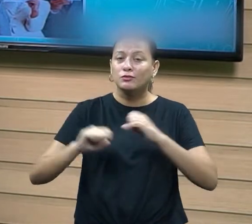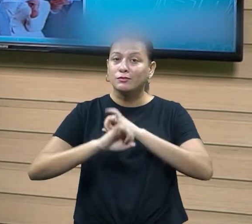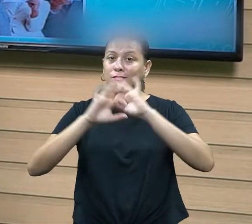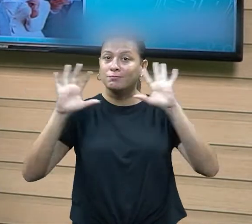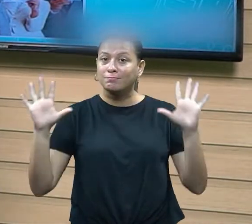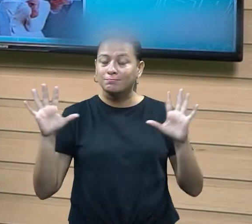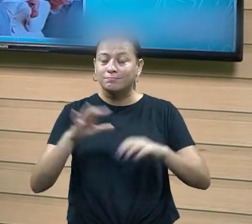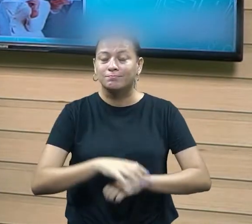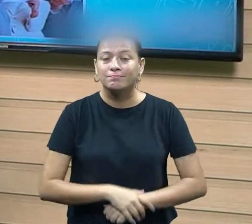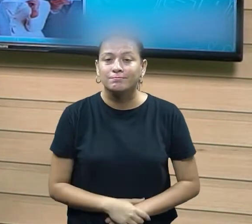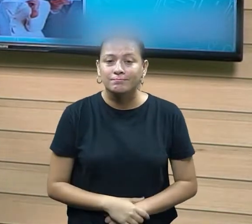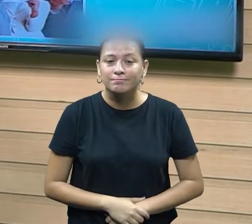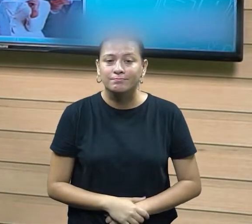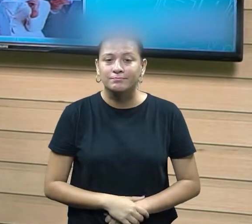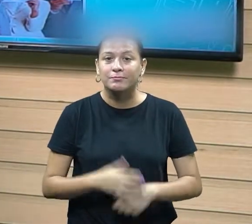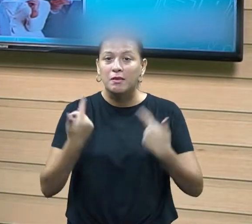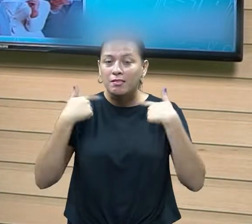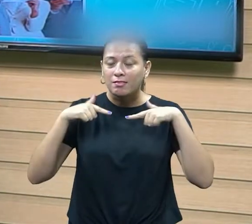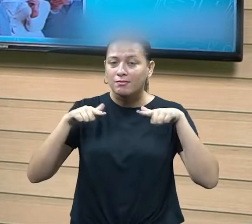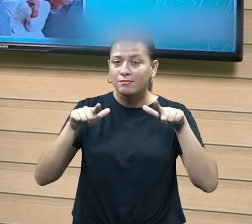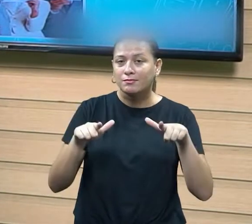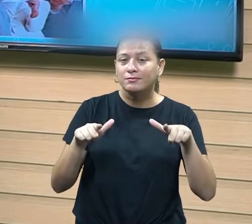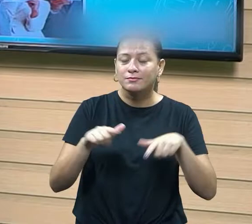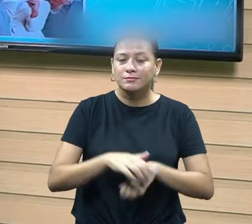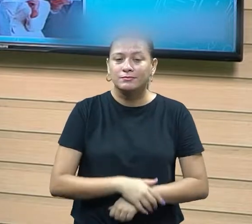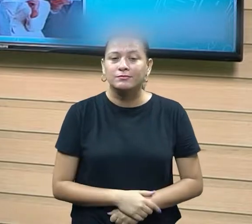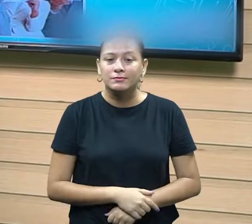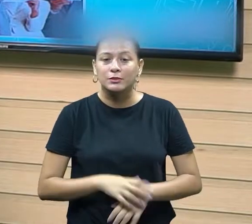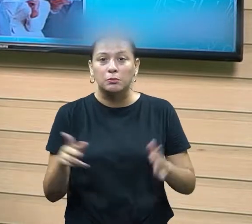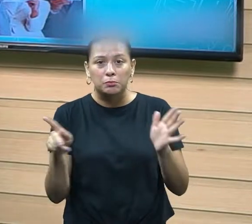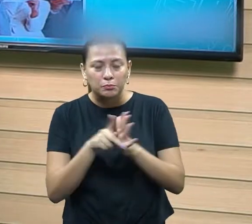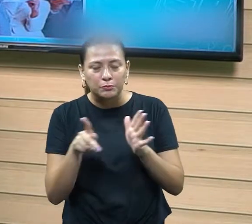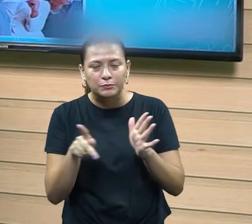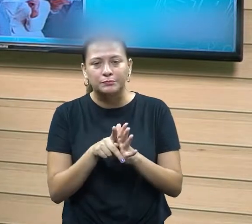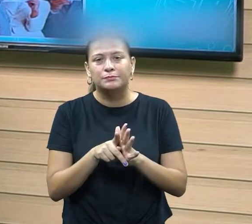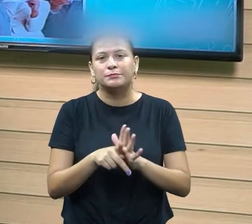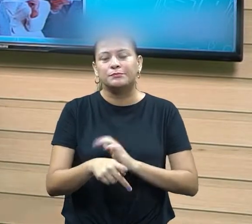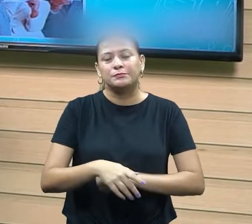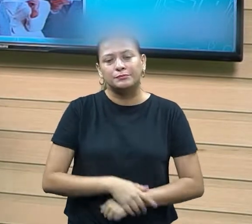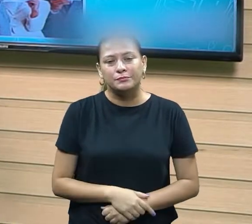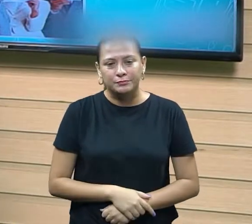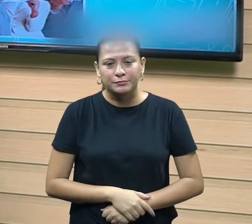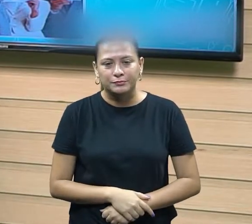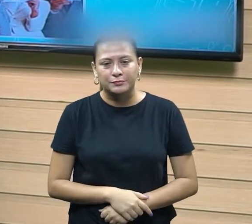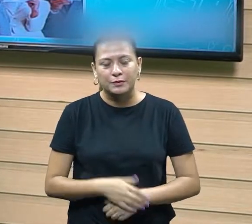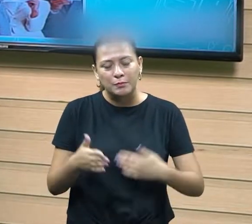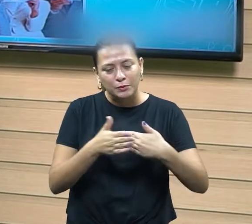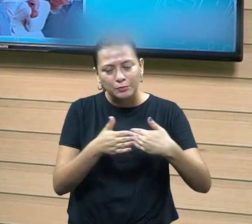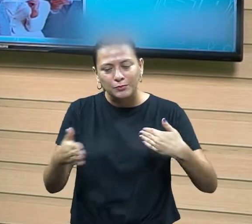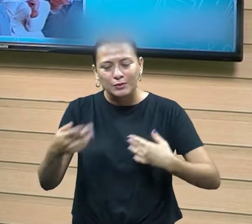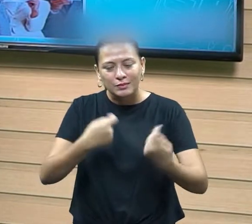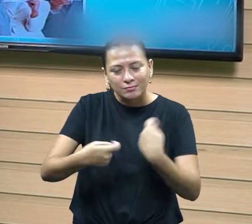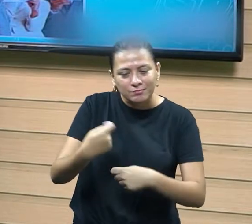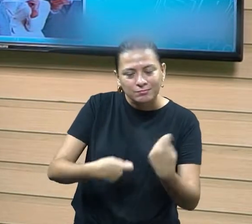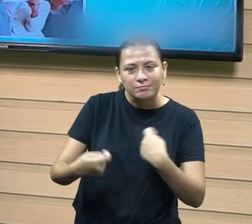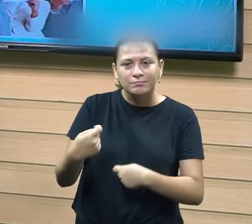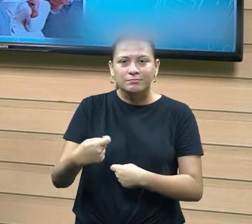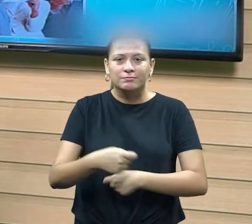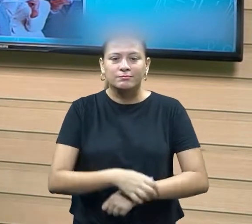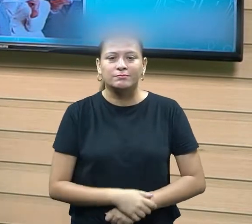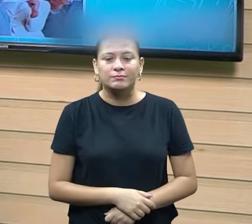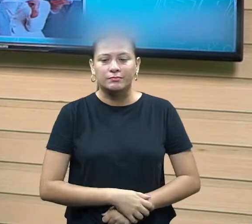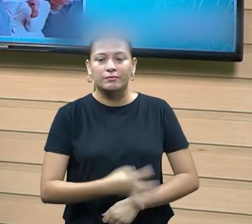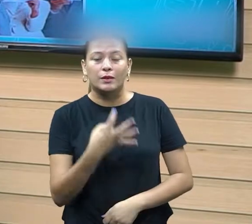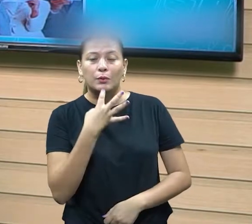claro, ter uma linguagem que deve fazer parte desse processo de negociação,